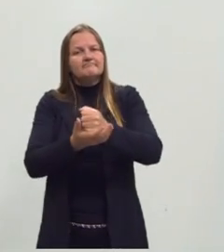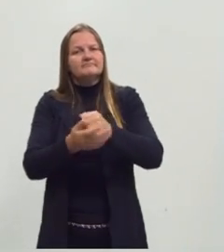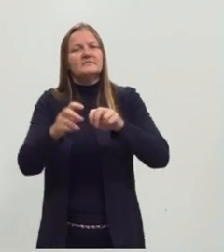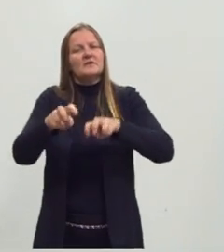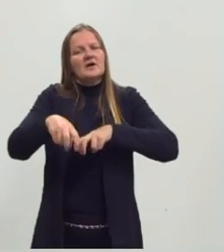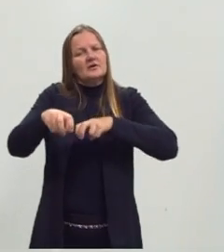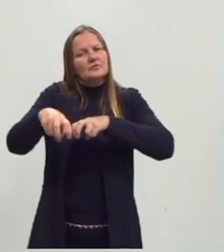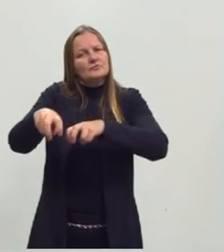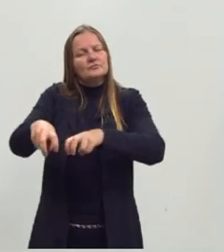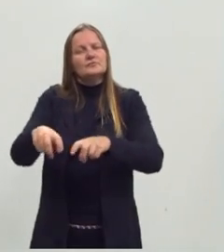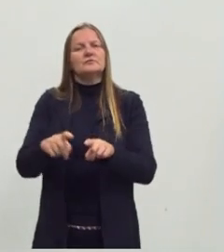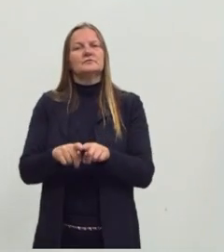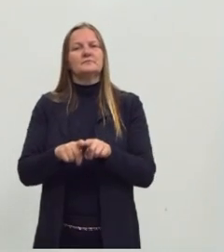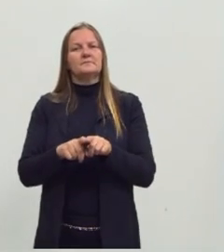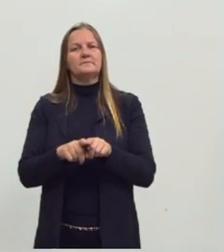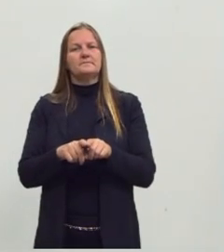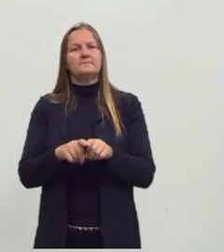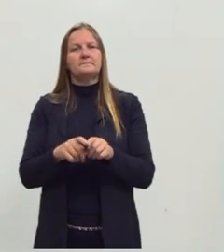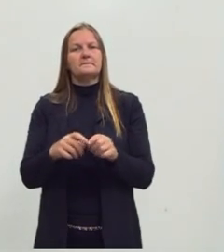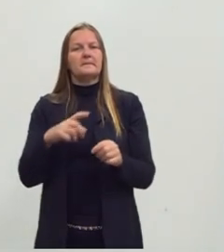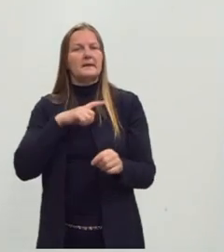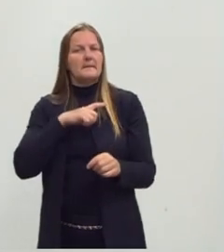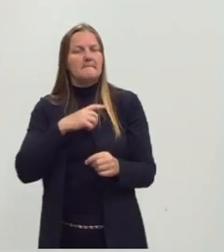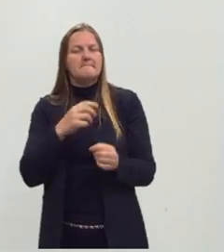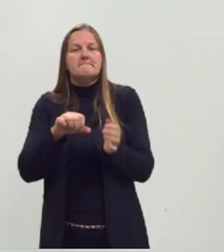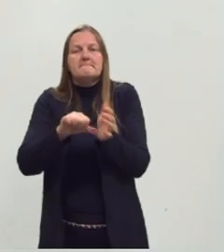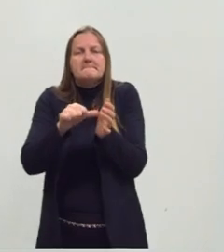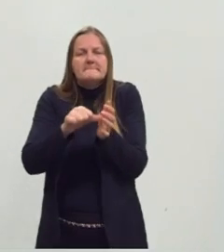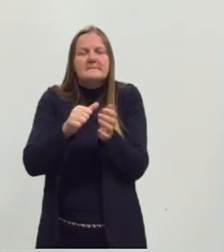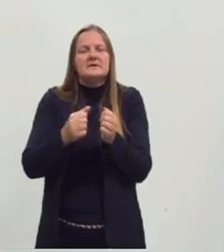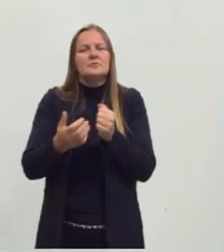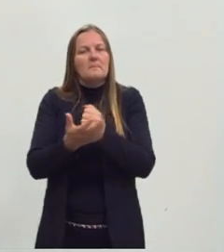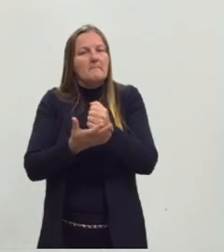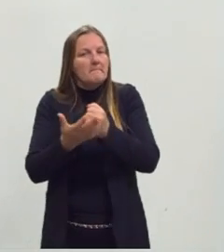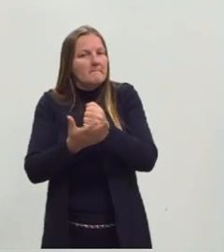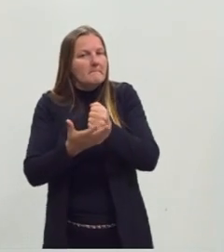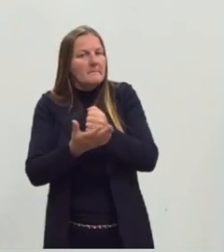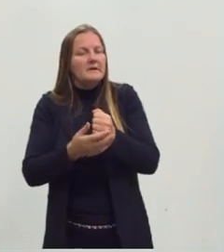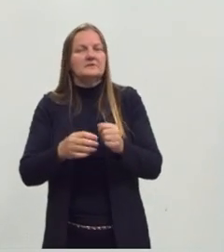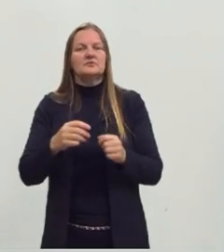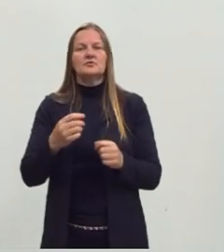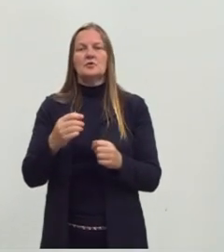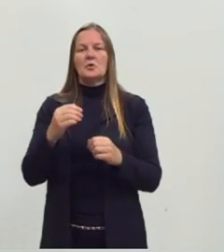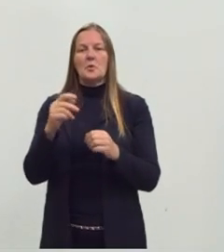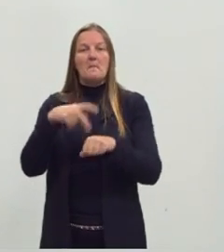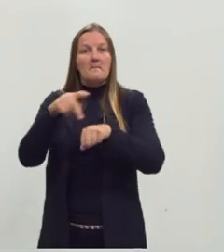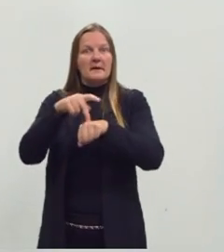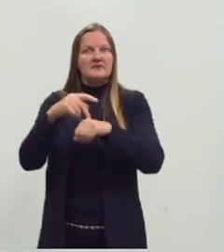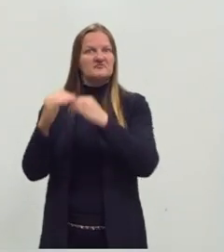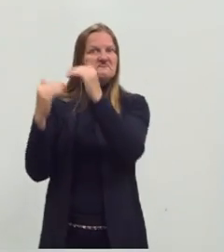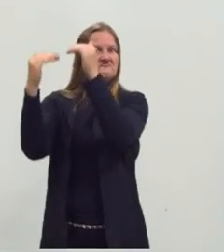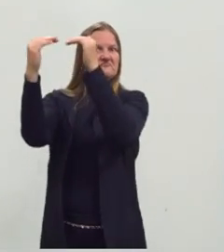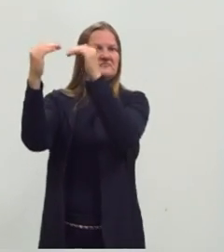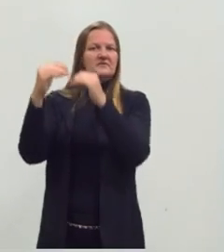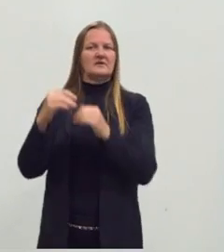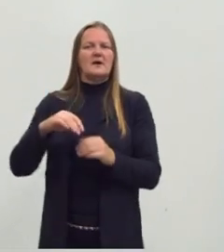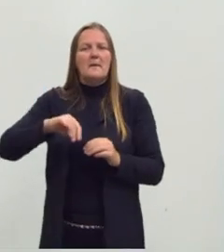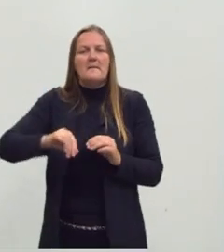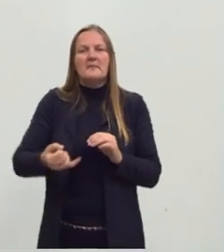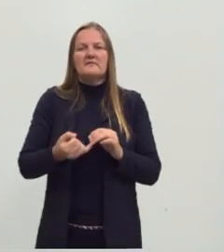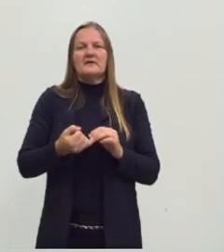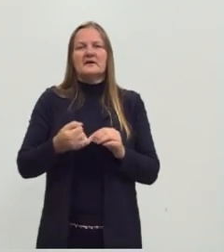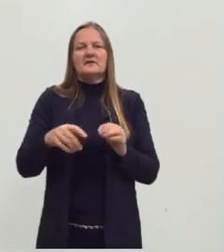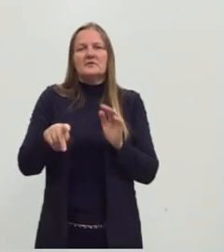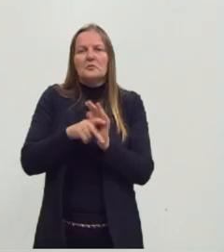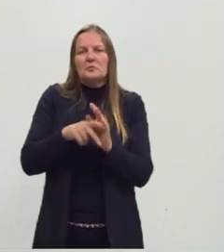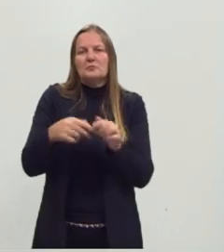agricultura, em prover os bens primários, e esses países desenvolvidos, então, se aproveitam um pouco da